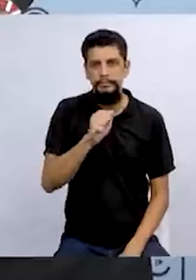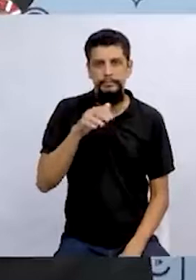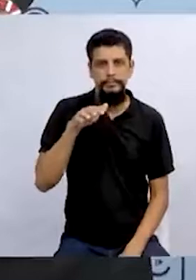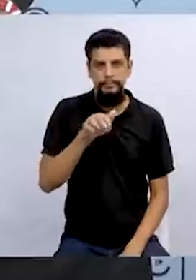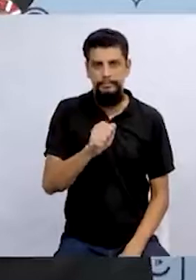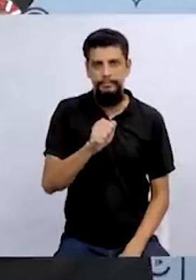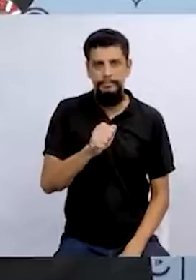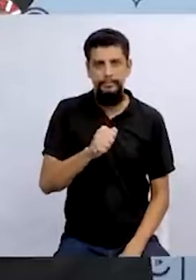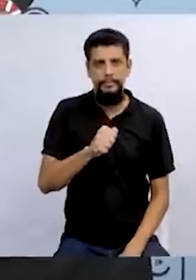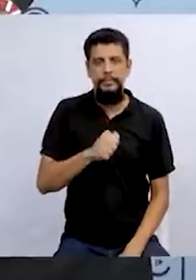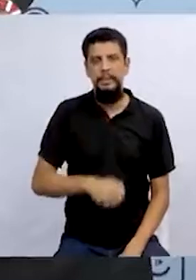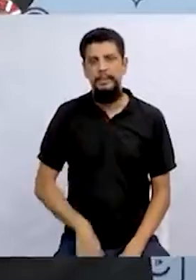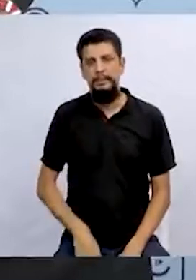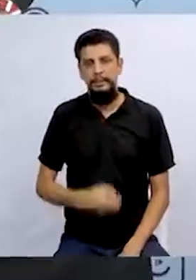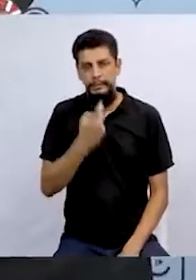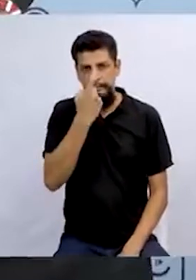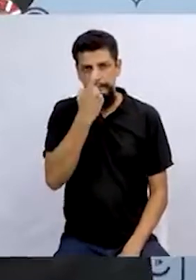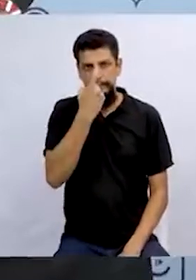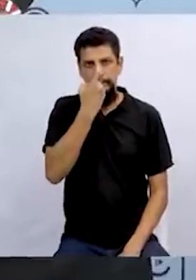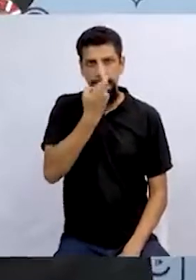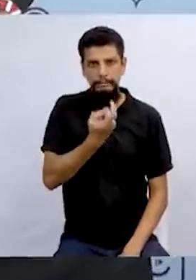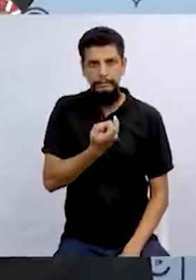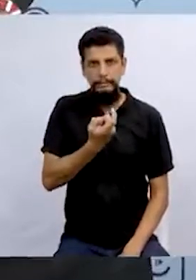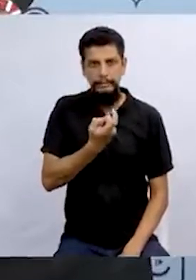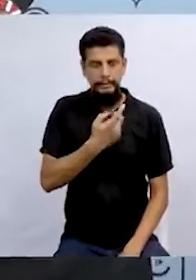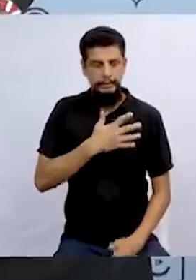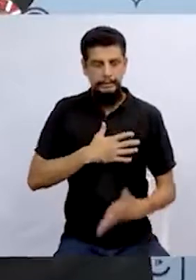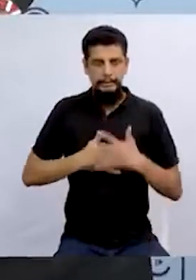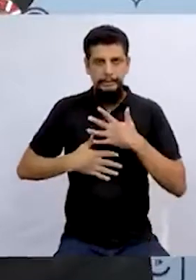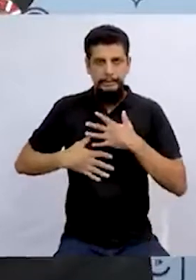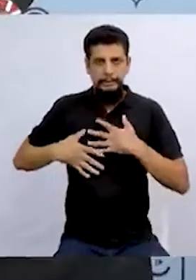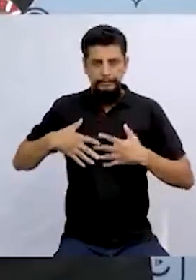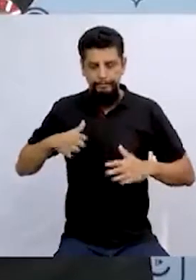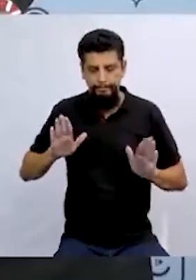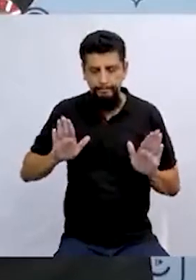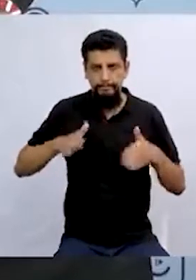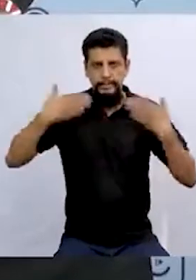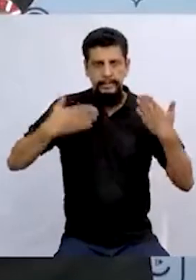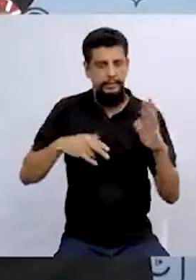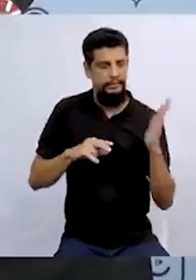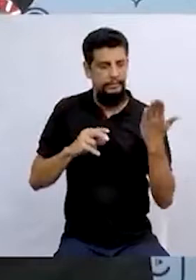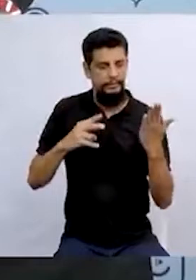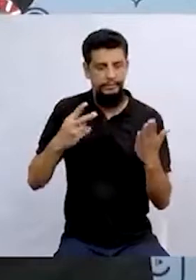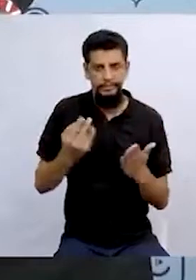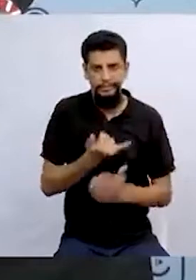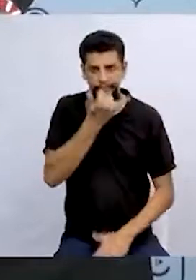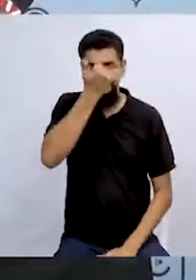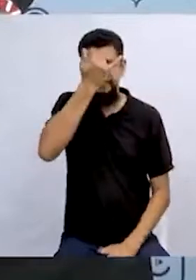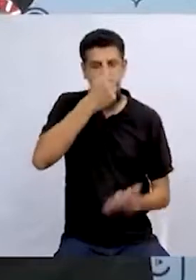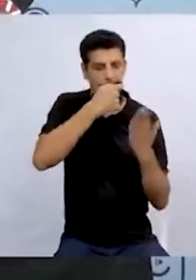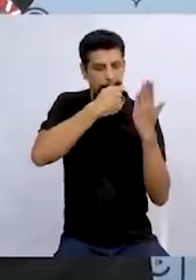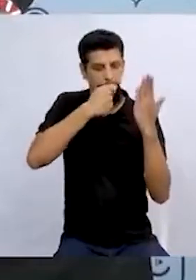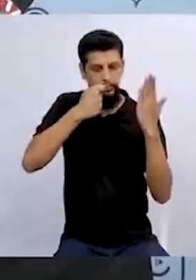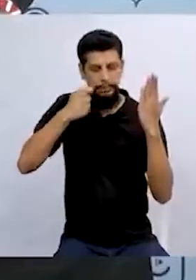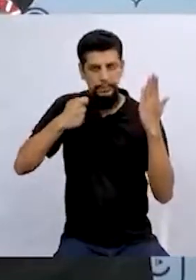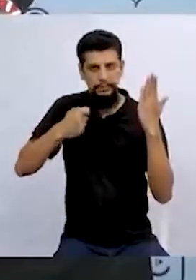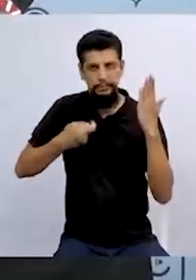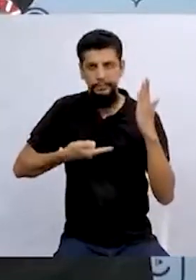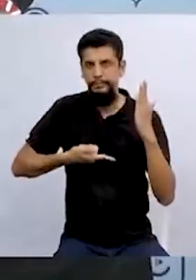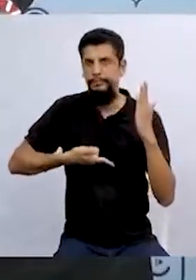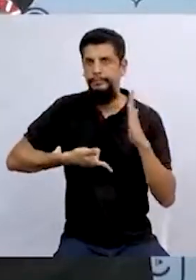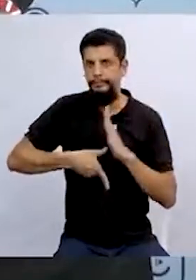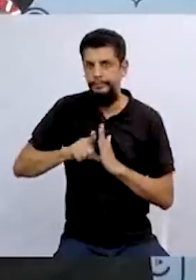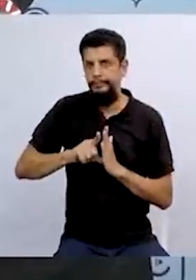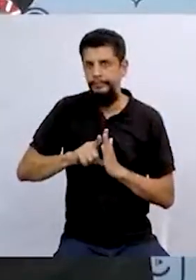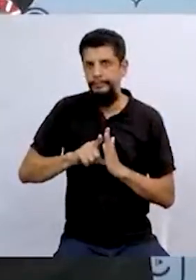E a bruxa, desgovernada de susto, borrava o rosto inteiro de batom. Antes